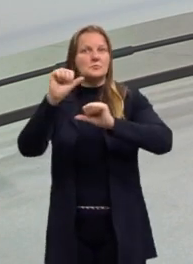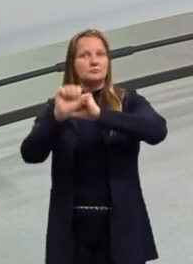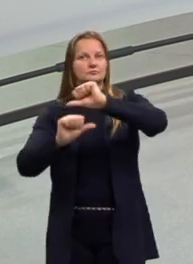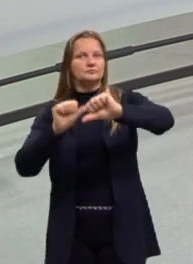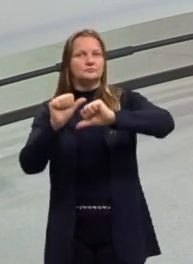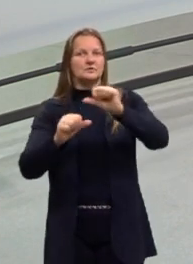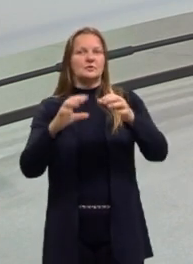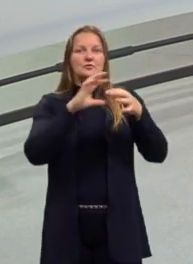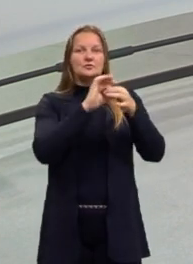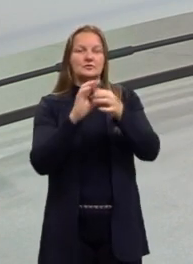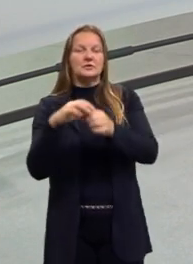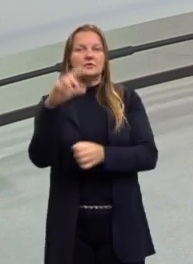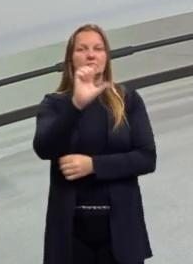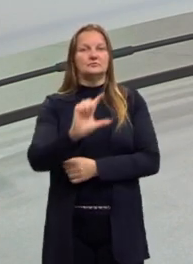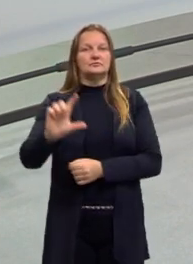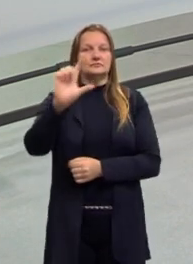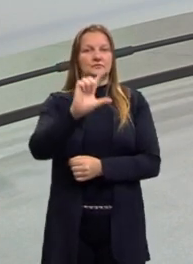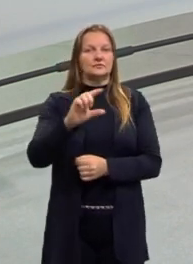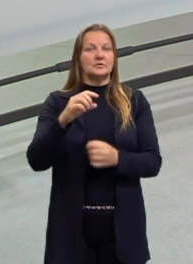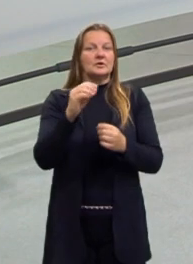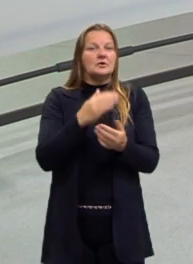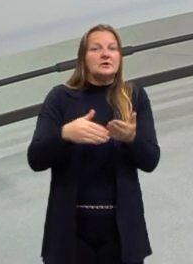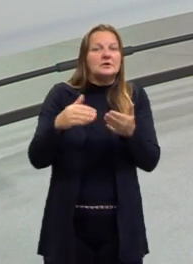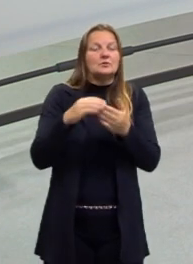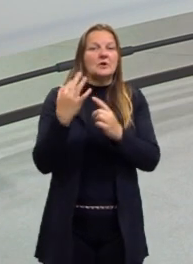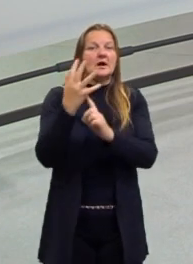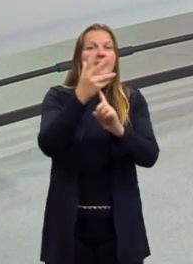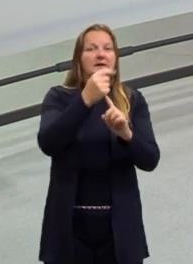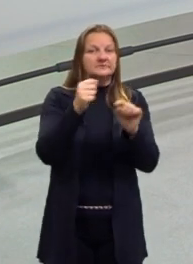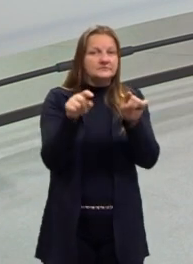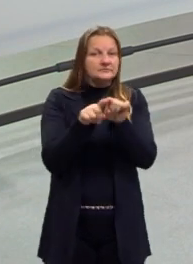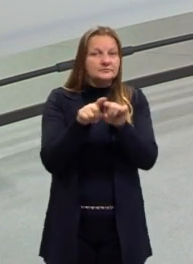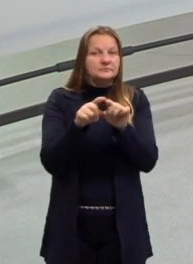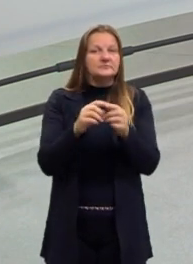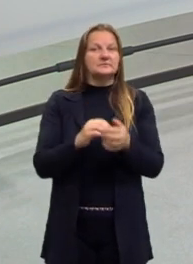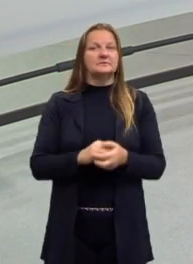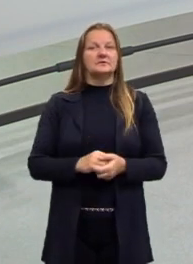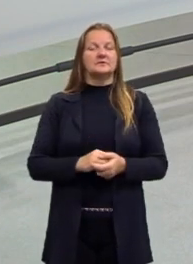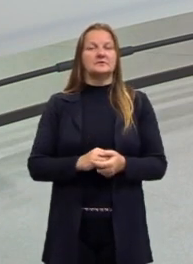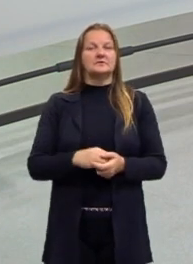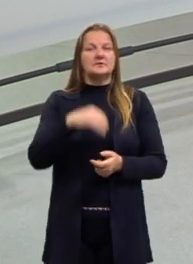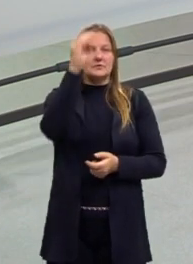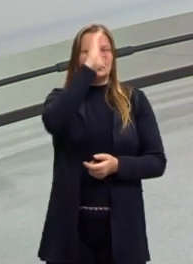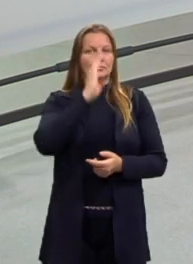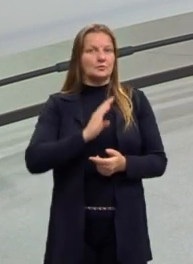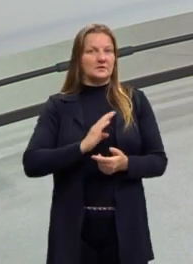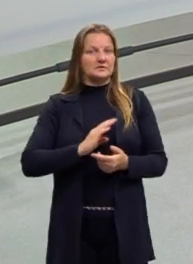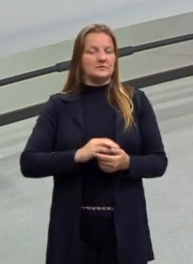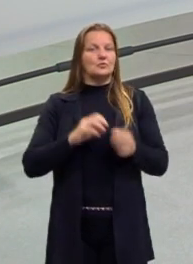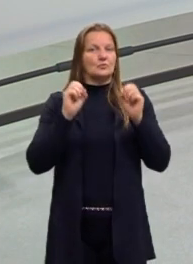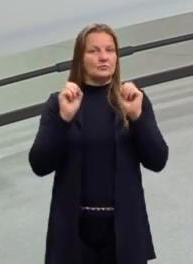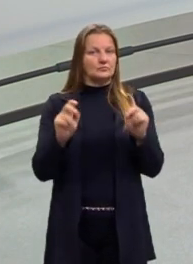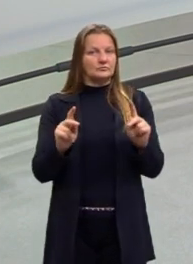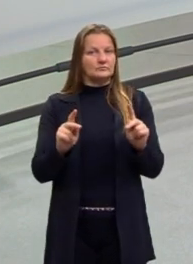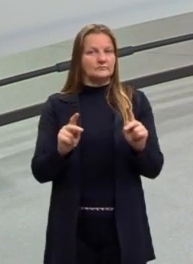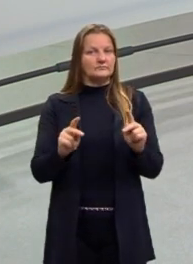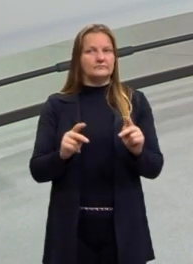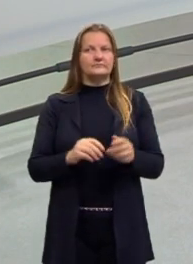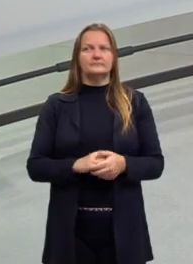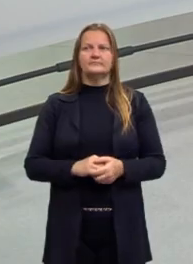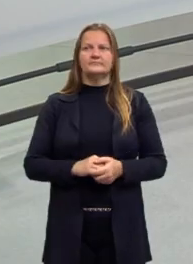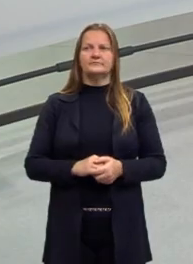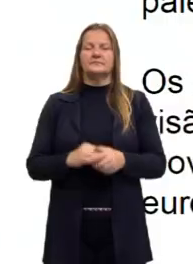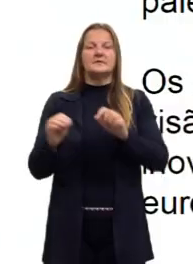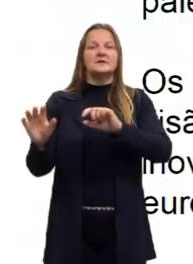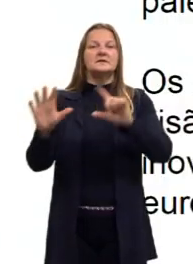dentro do cenário da literatura, dentro do cenário das artes aqui do nosso país. Certo? Então temos aí a